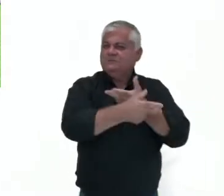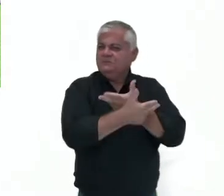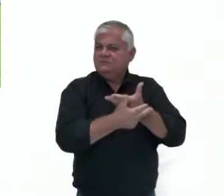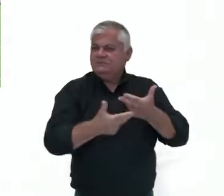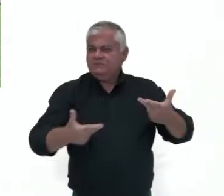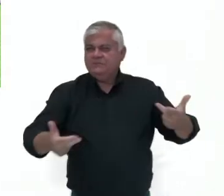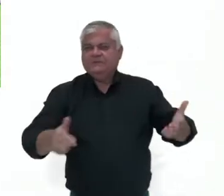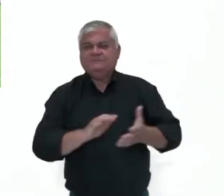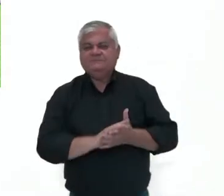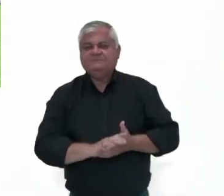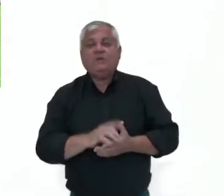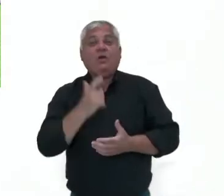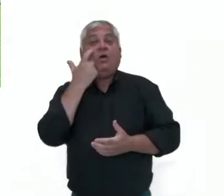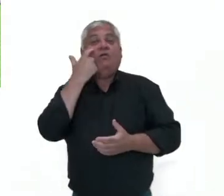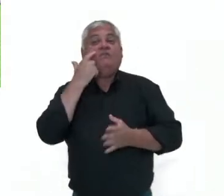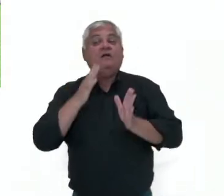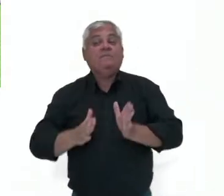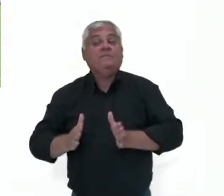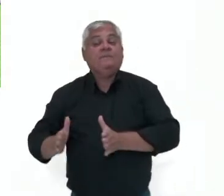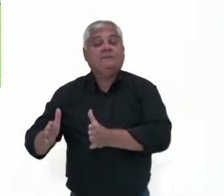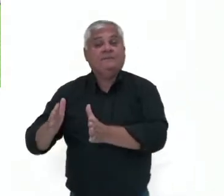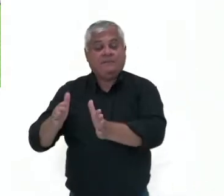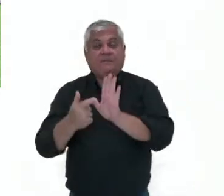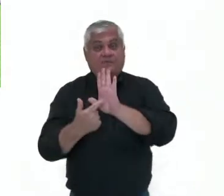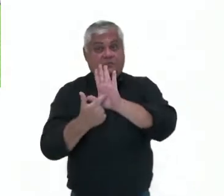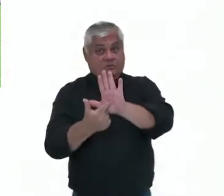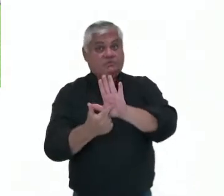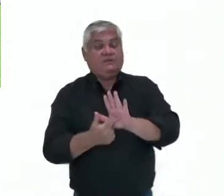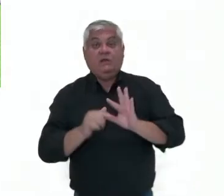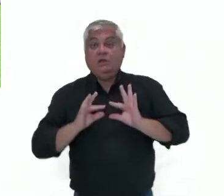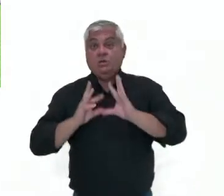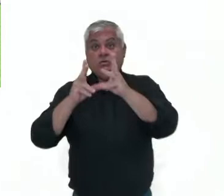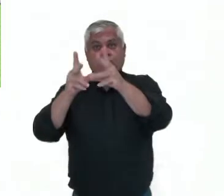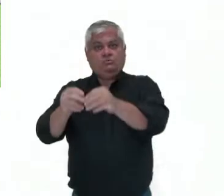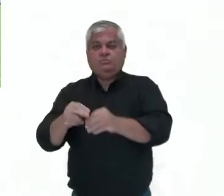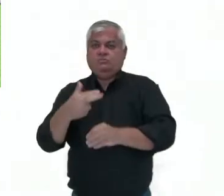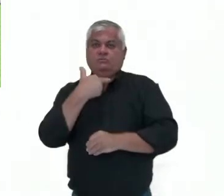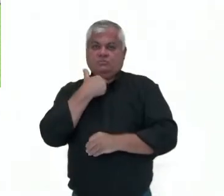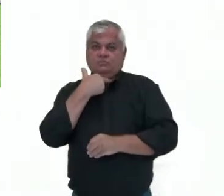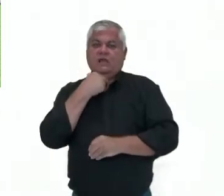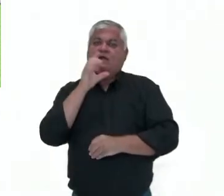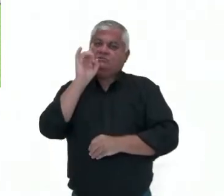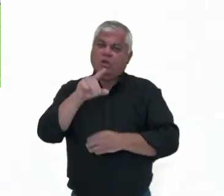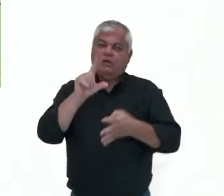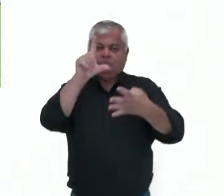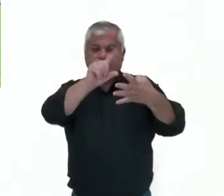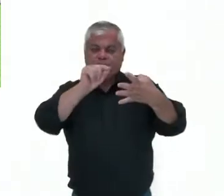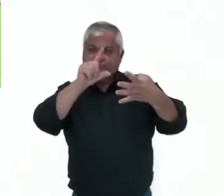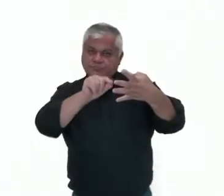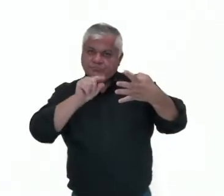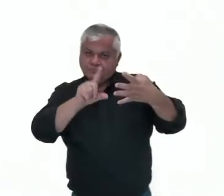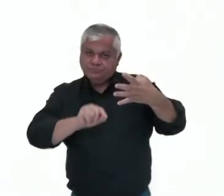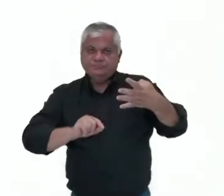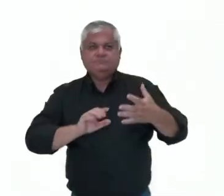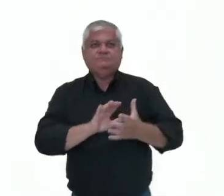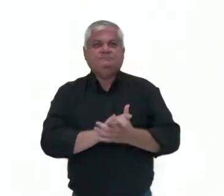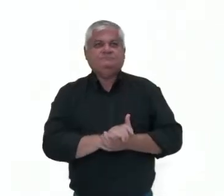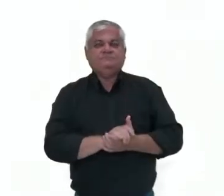Então vamos dar uma olhada nessas etapas? Nesse vídeo nós não vamos ver todos os momentos, pois são vários, nós vamos ver alguns.